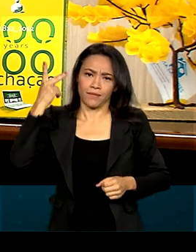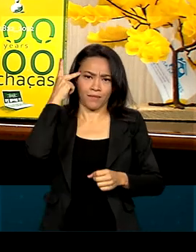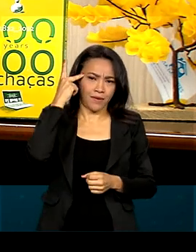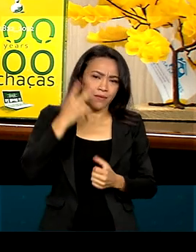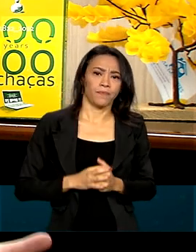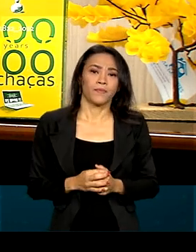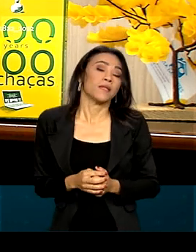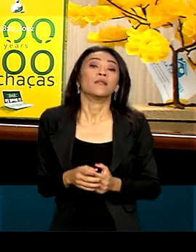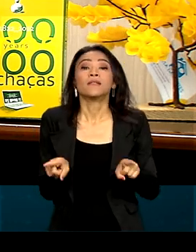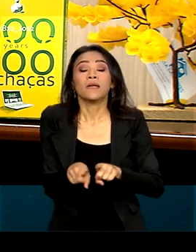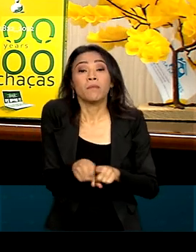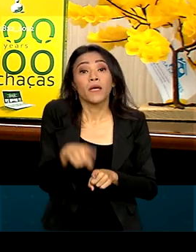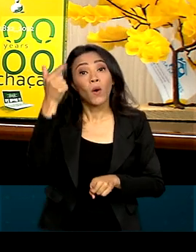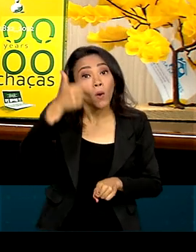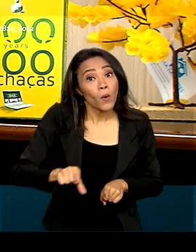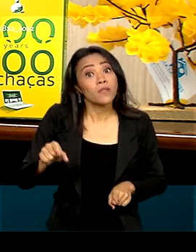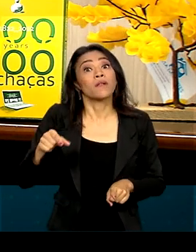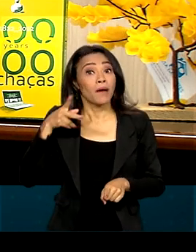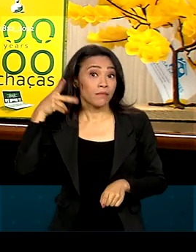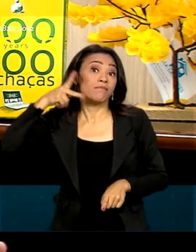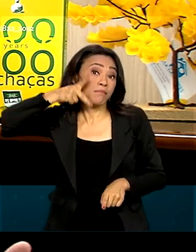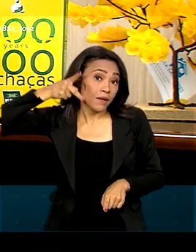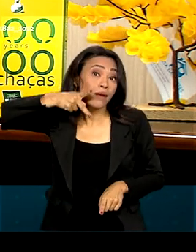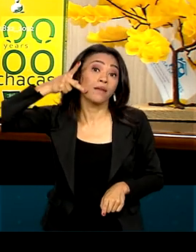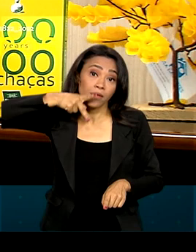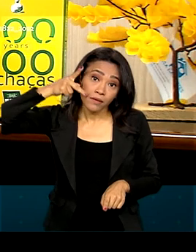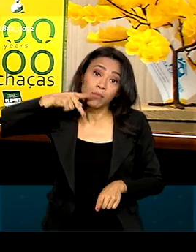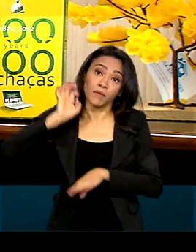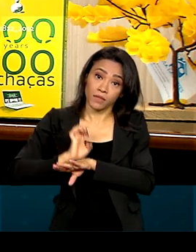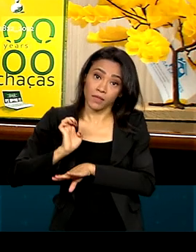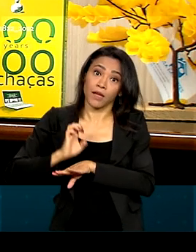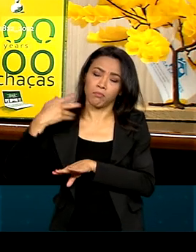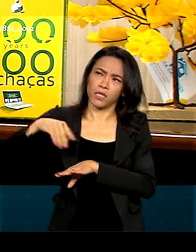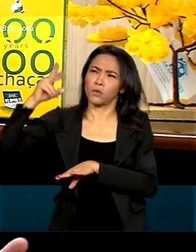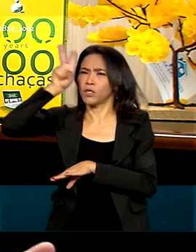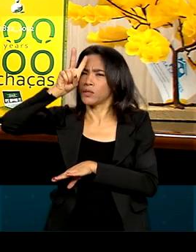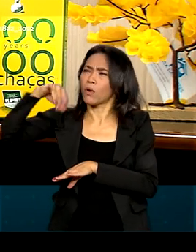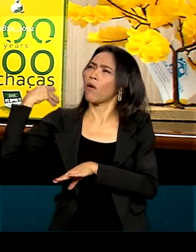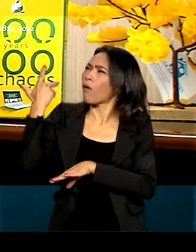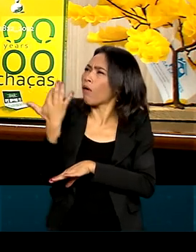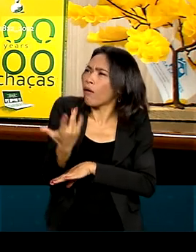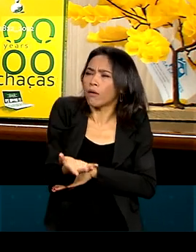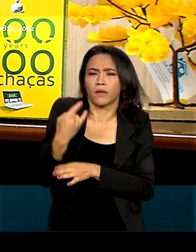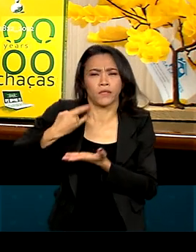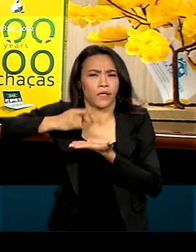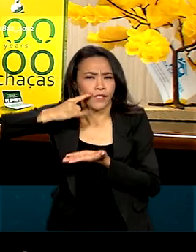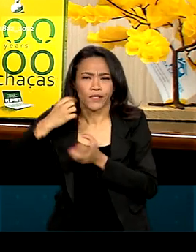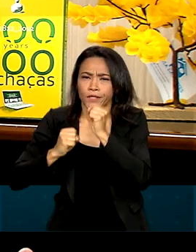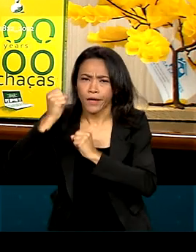Além disso, o destaque também para Paraíba, que pelo seu histórico de produção de cachaça, pelo cenário atual